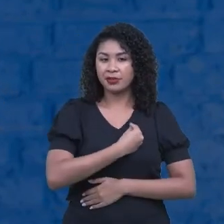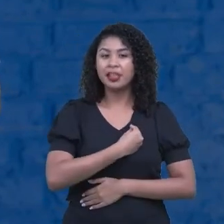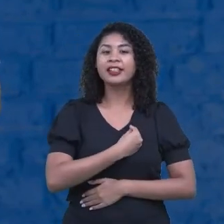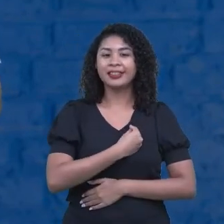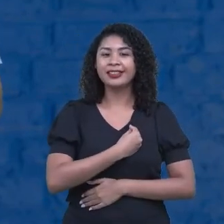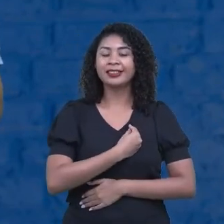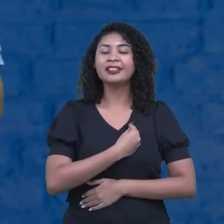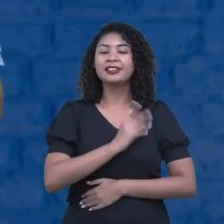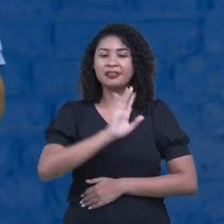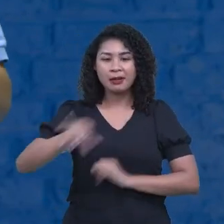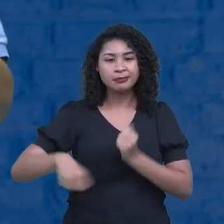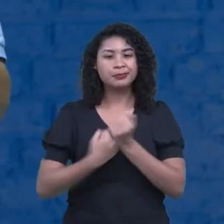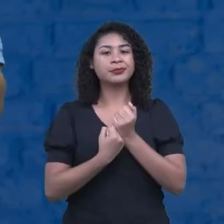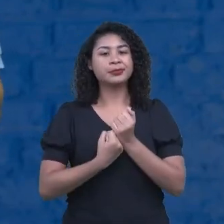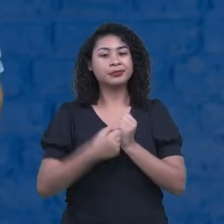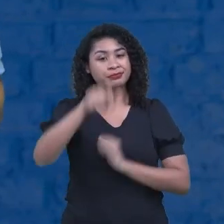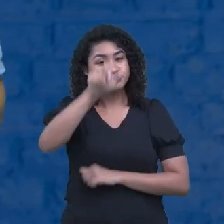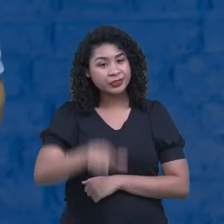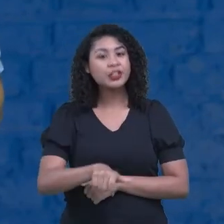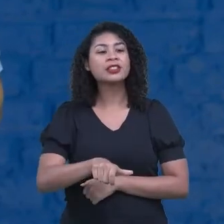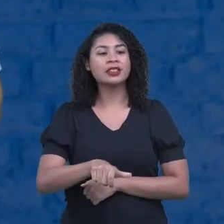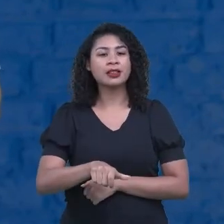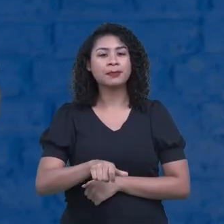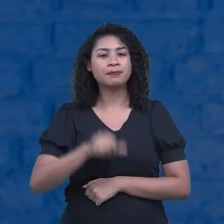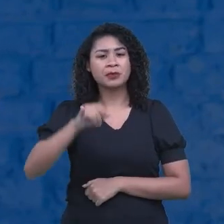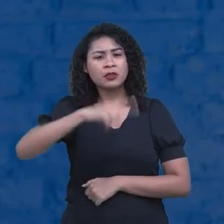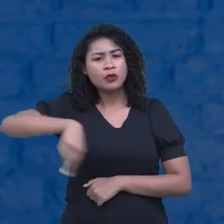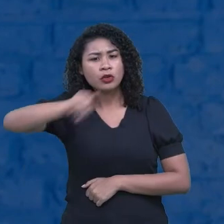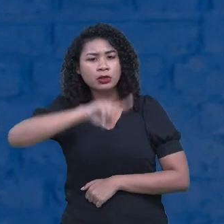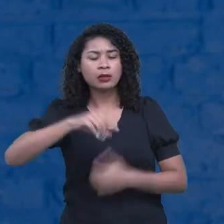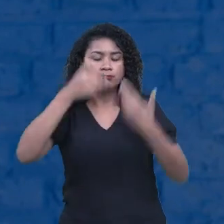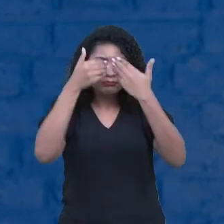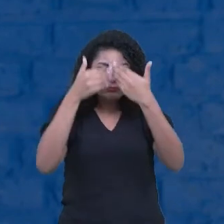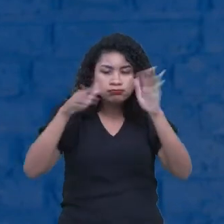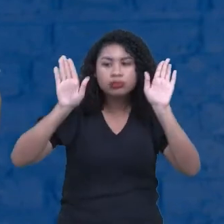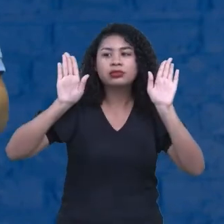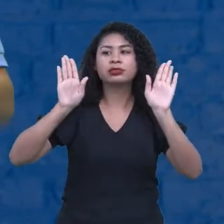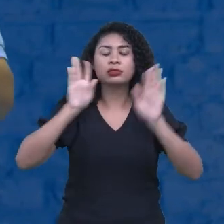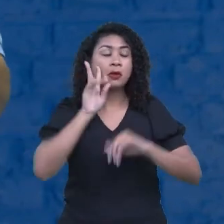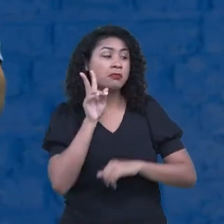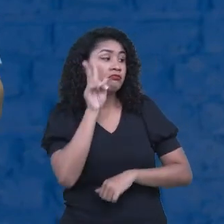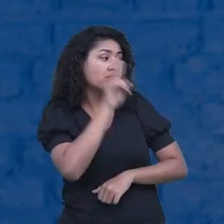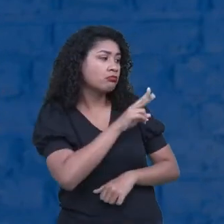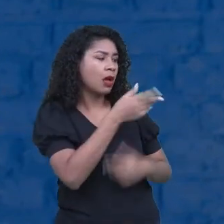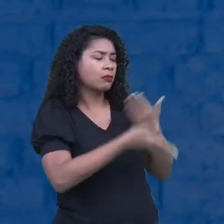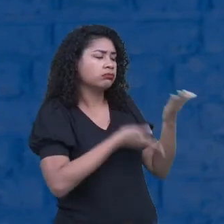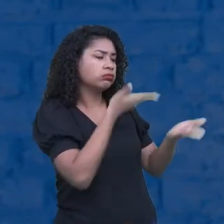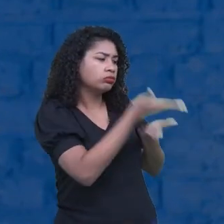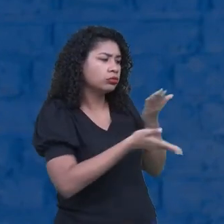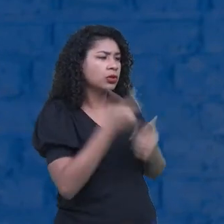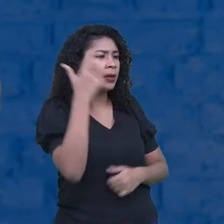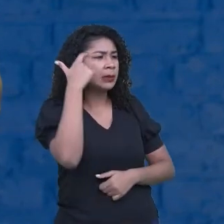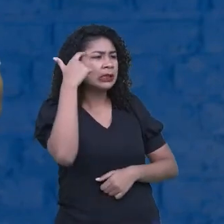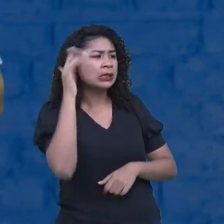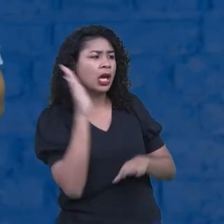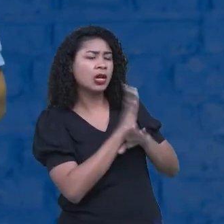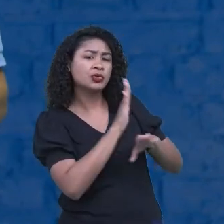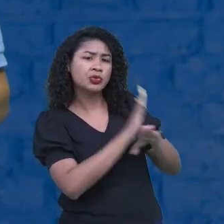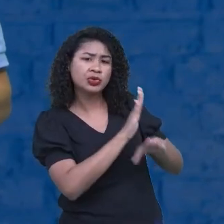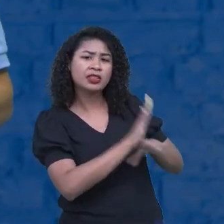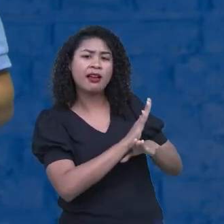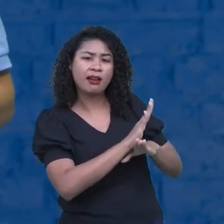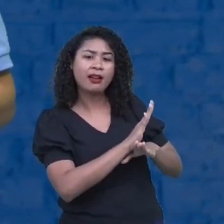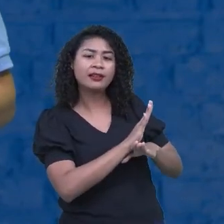olha, quando você cuida, cuida do outro, pensa no outro, ele vai